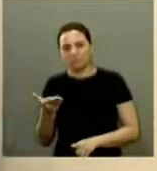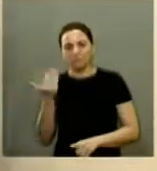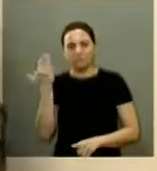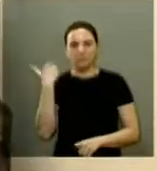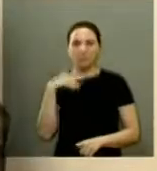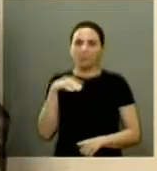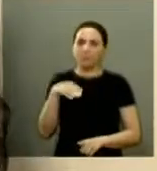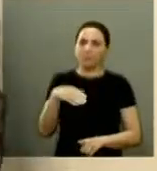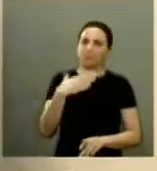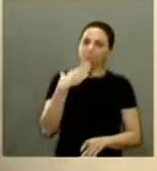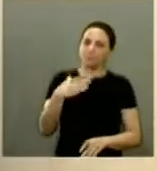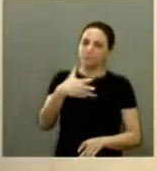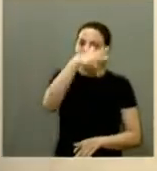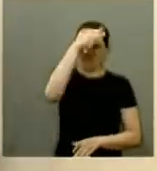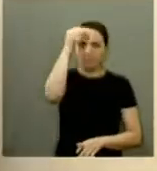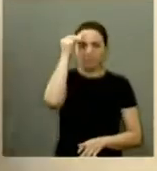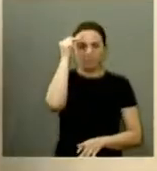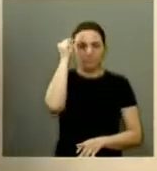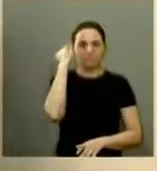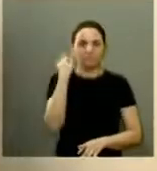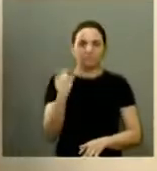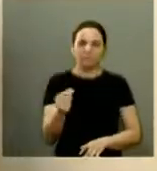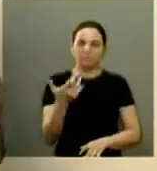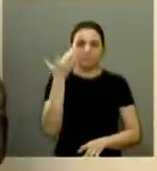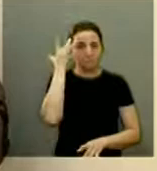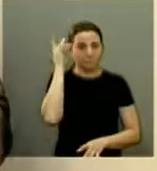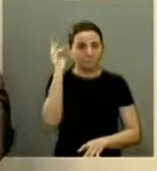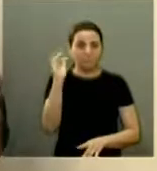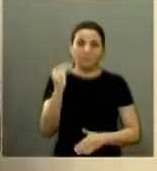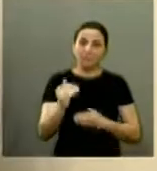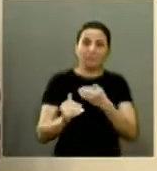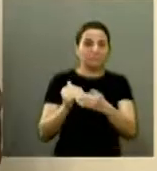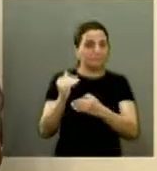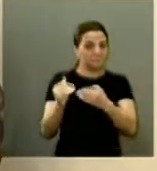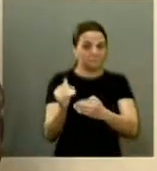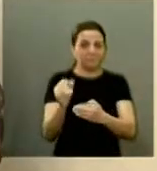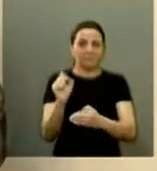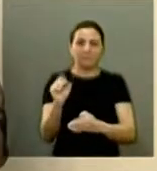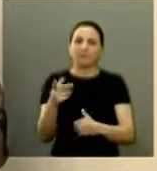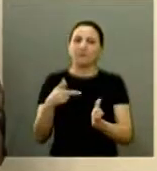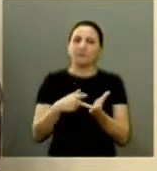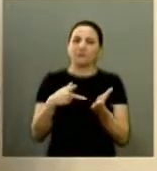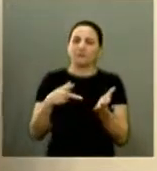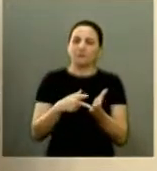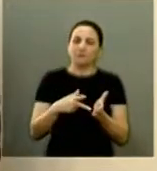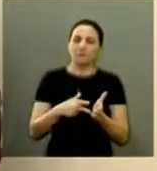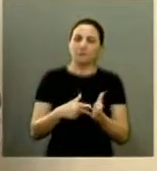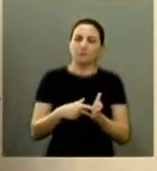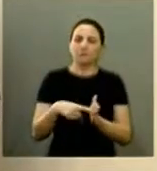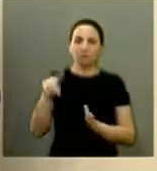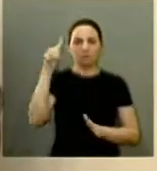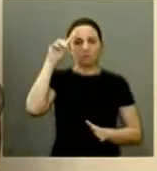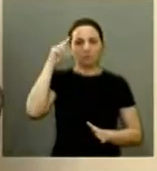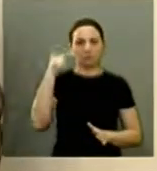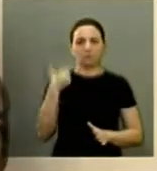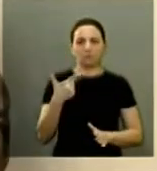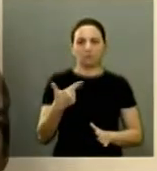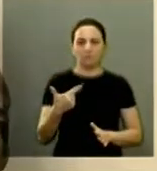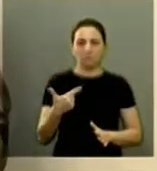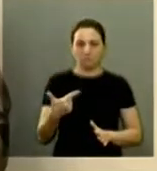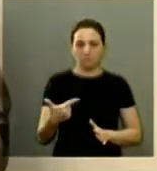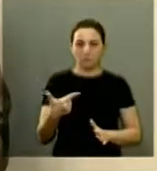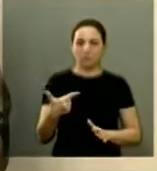isso ao prefeito e não sabia que o negócio estava andando e realmente desde o dia 2 do 9